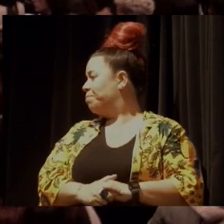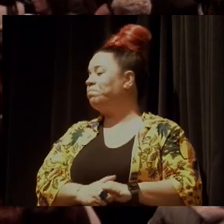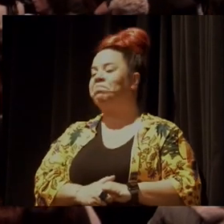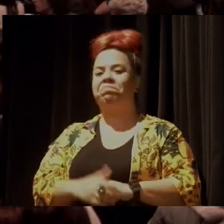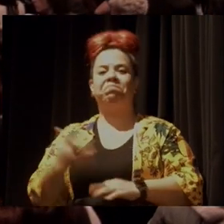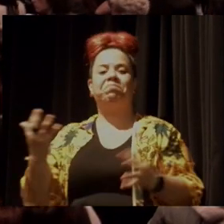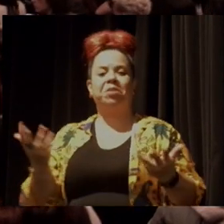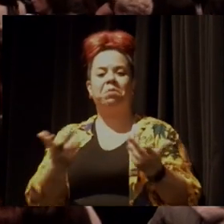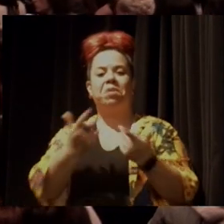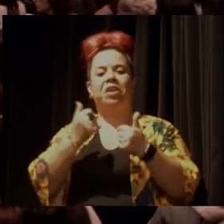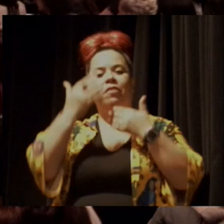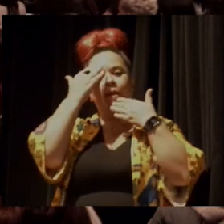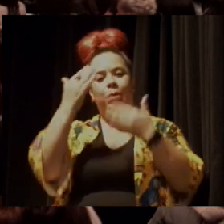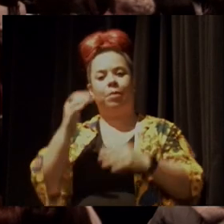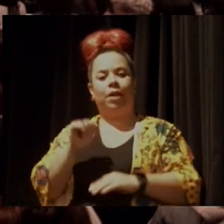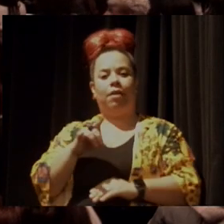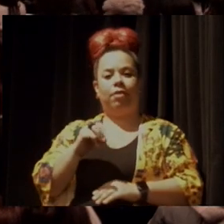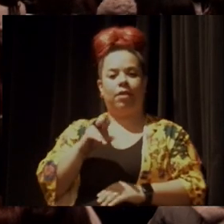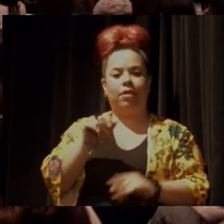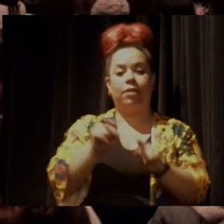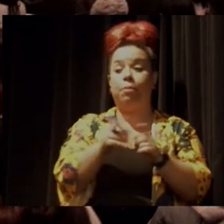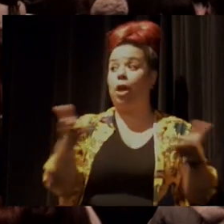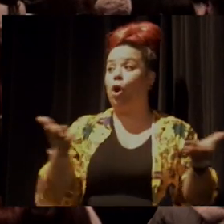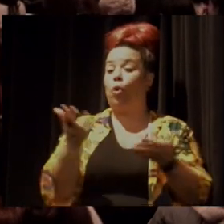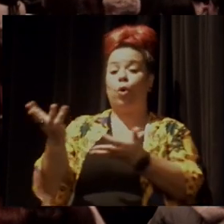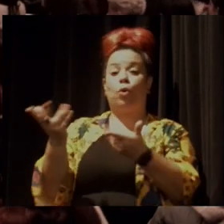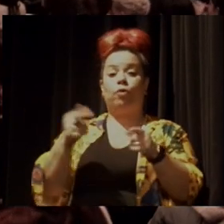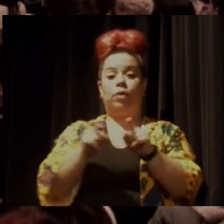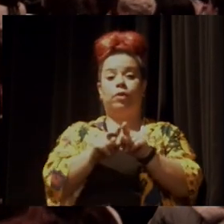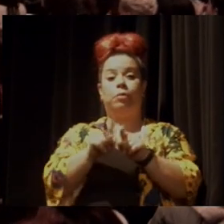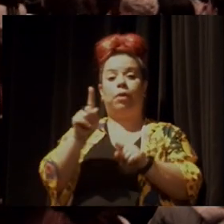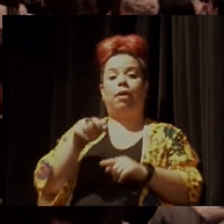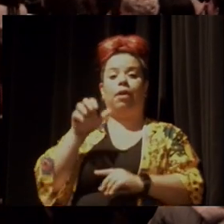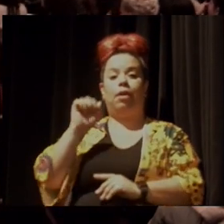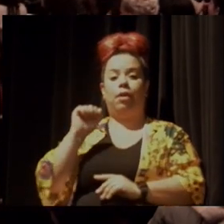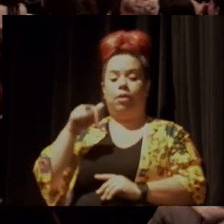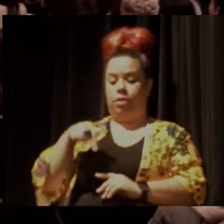Maravilha. Muito obrigada, Adriana. Passo a palavra, então, agora para a Ângela.